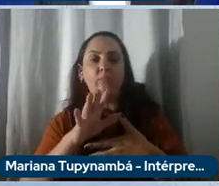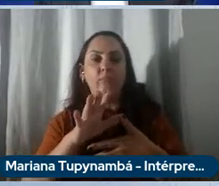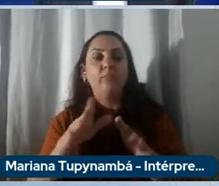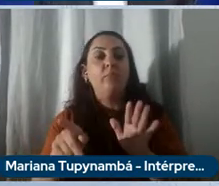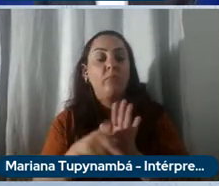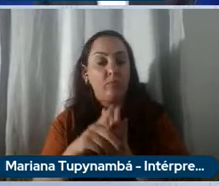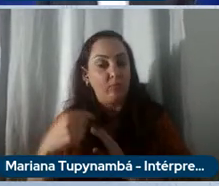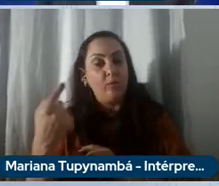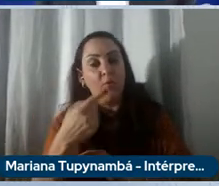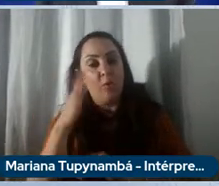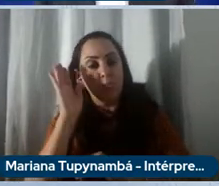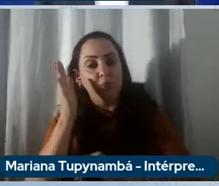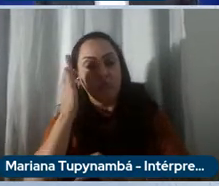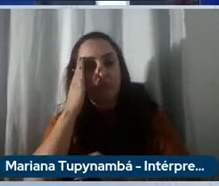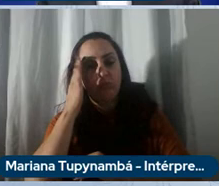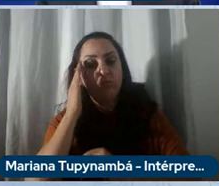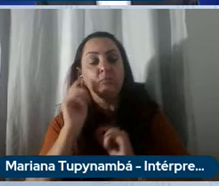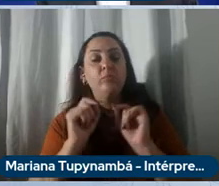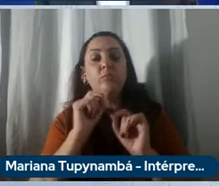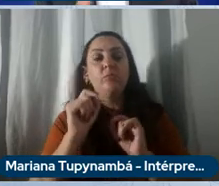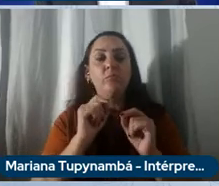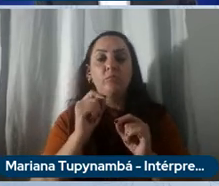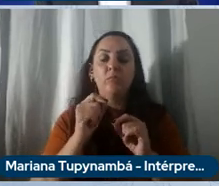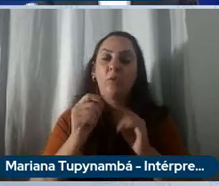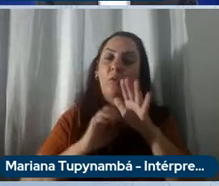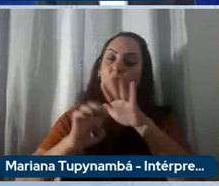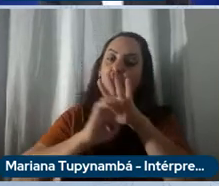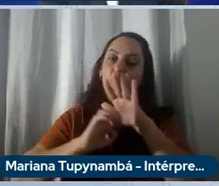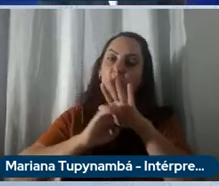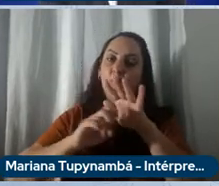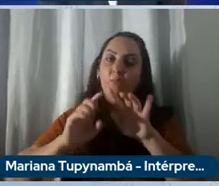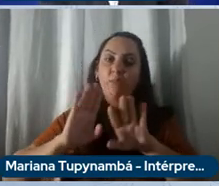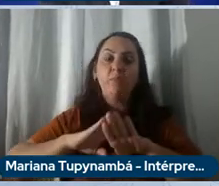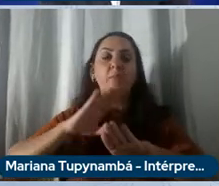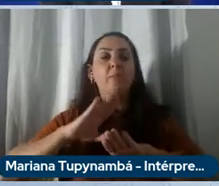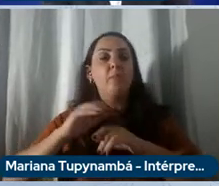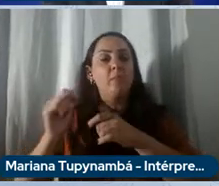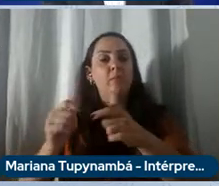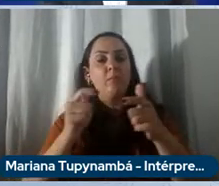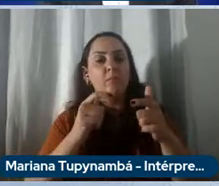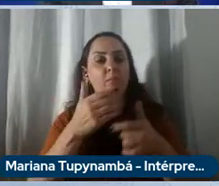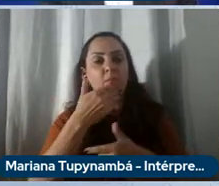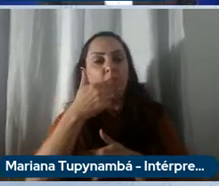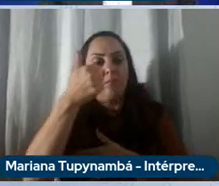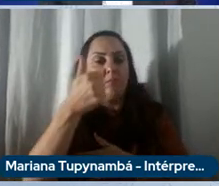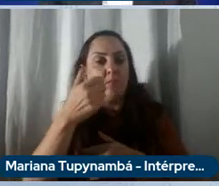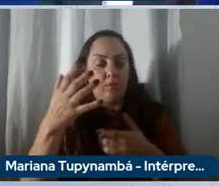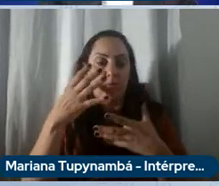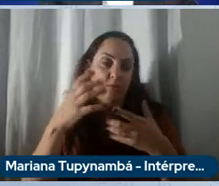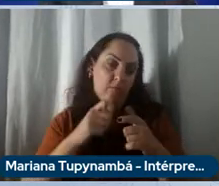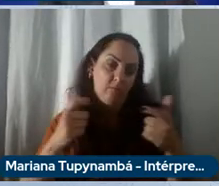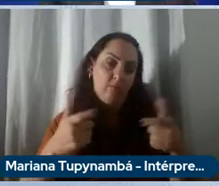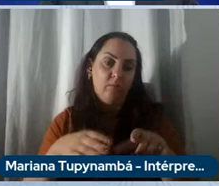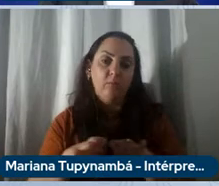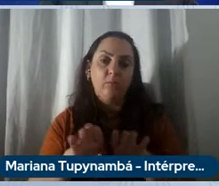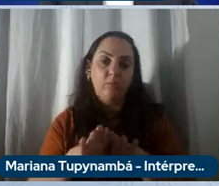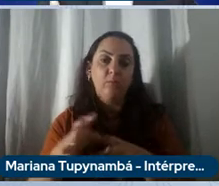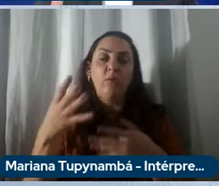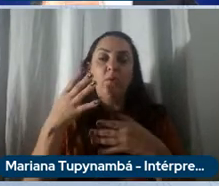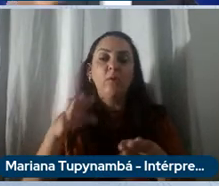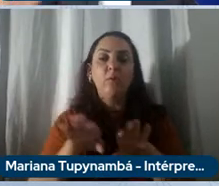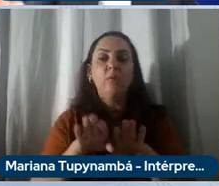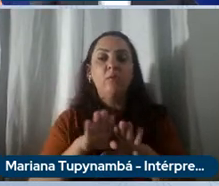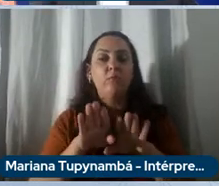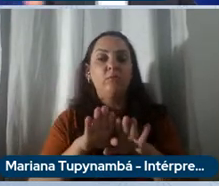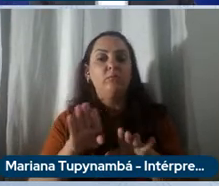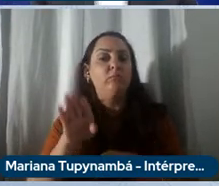localizada no setor automotivo brasileiro e também argentino mas queremos crescer claramente queremos ser pioneiros também